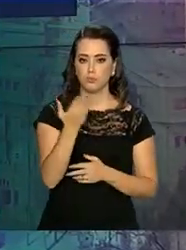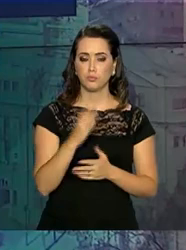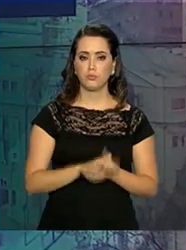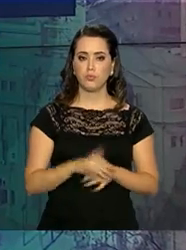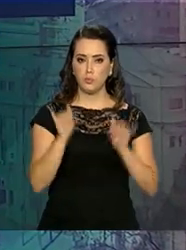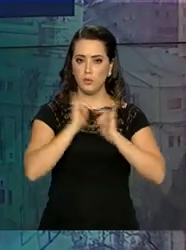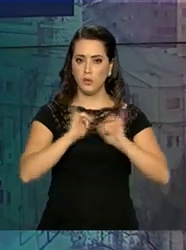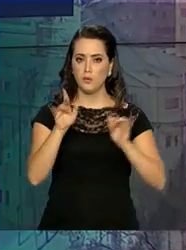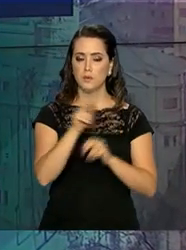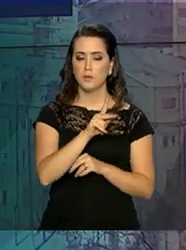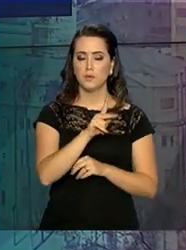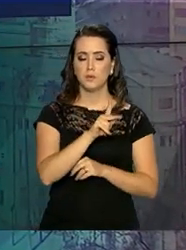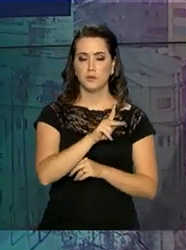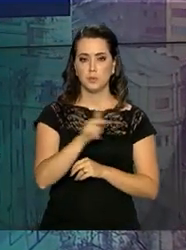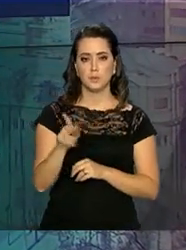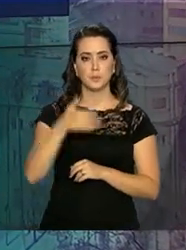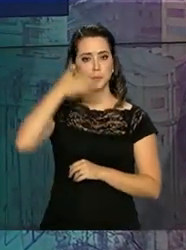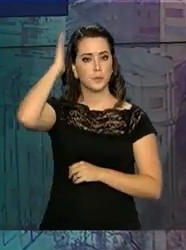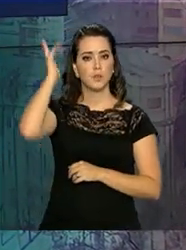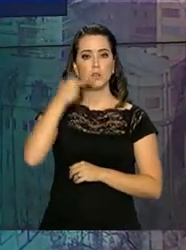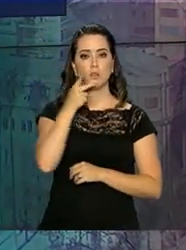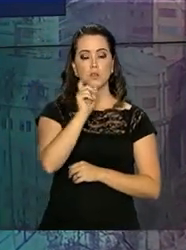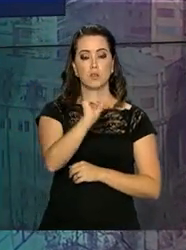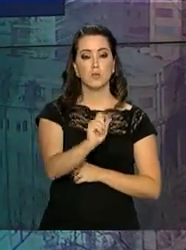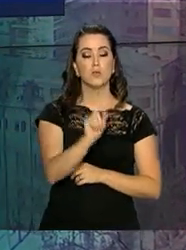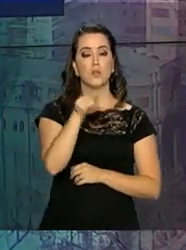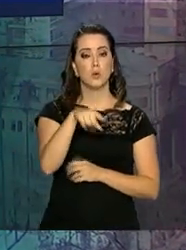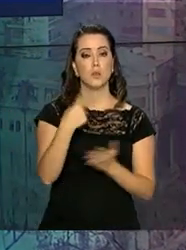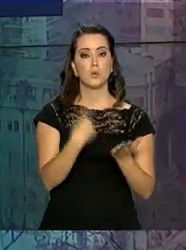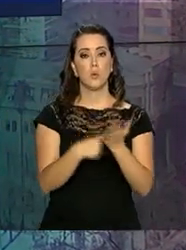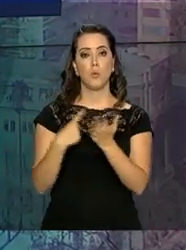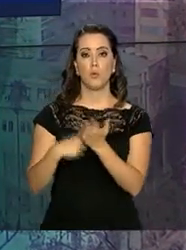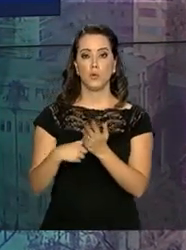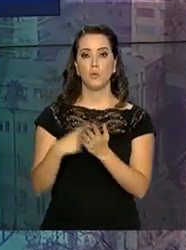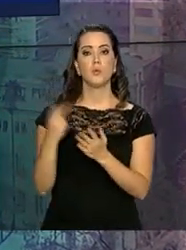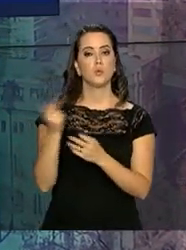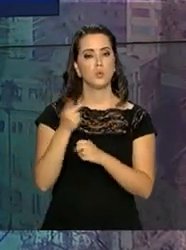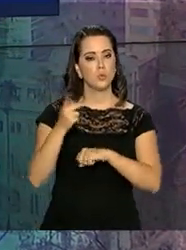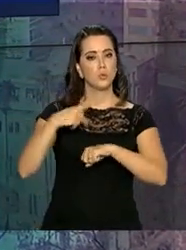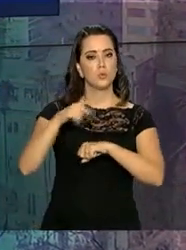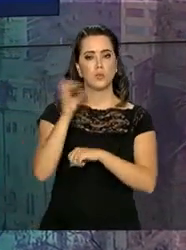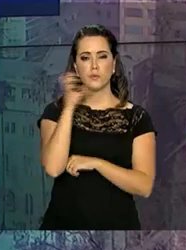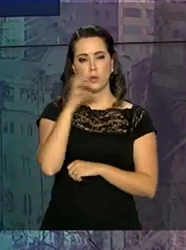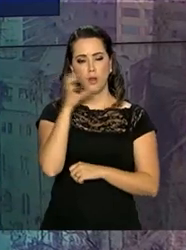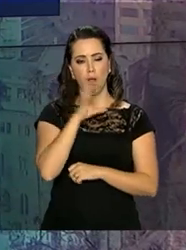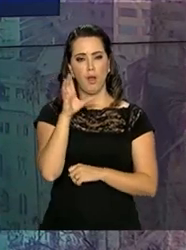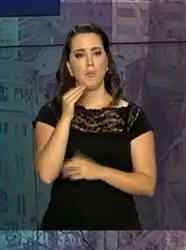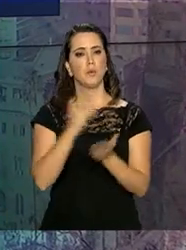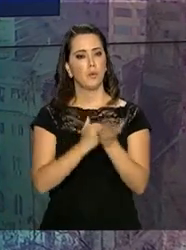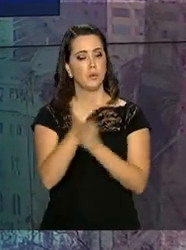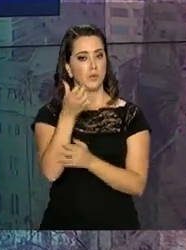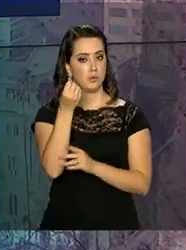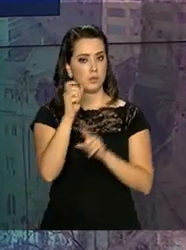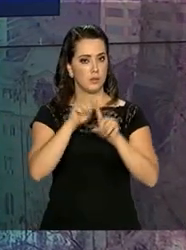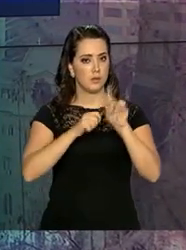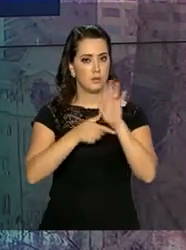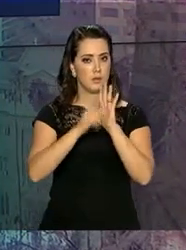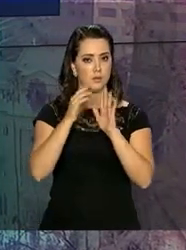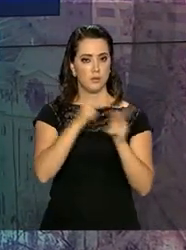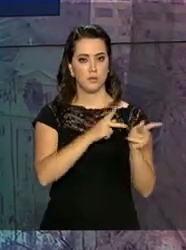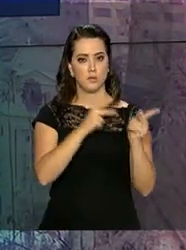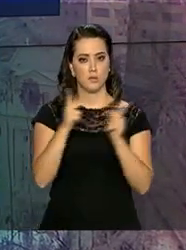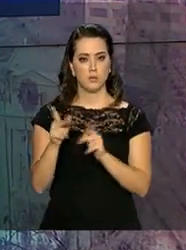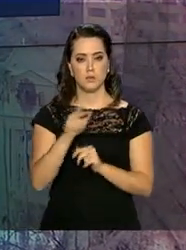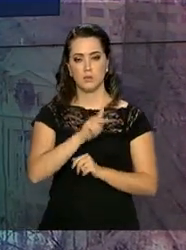imprensa, o presidente Michel Temer destacou que este acordo bilateral foi elaborado com rapidez e se iniciou há seis meses com a